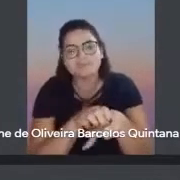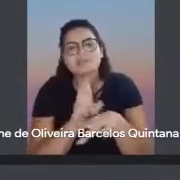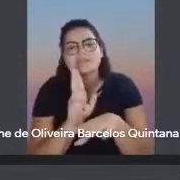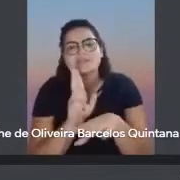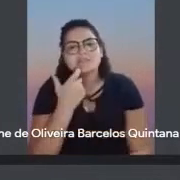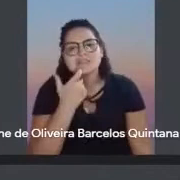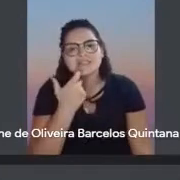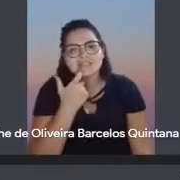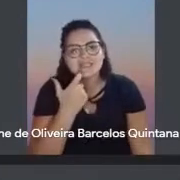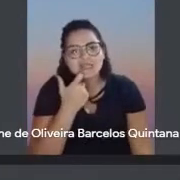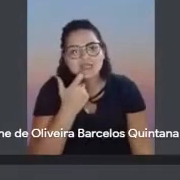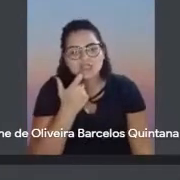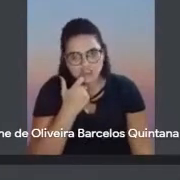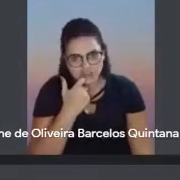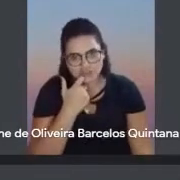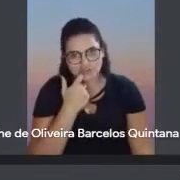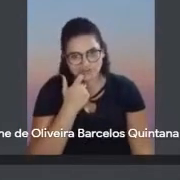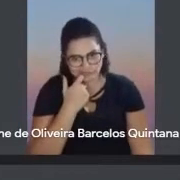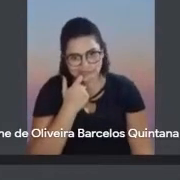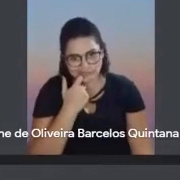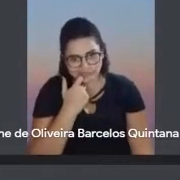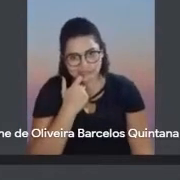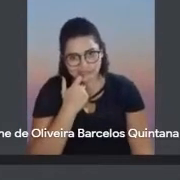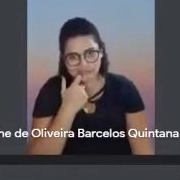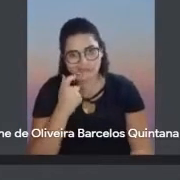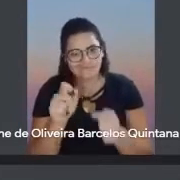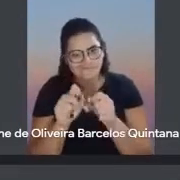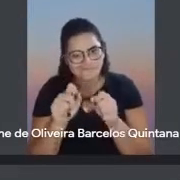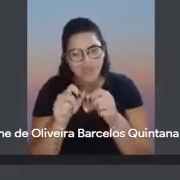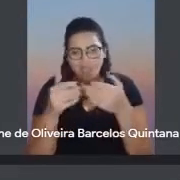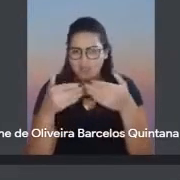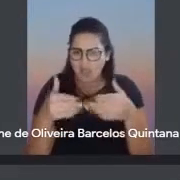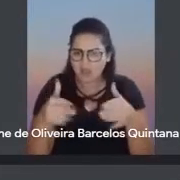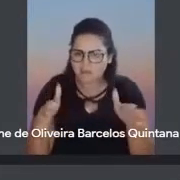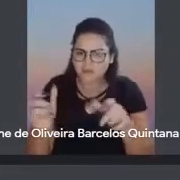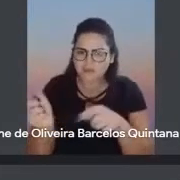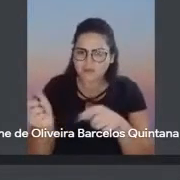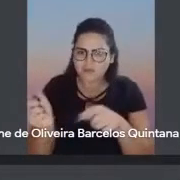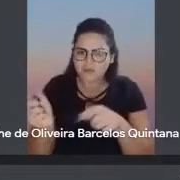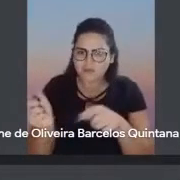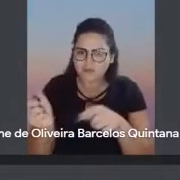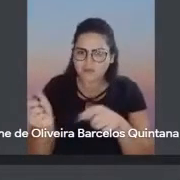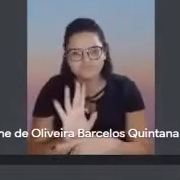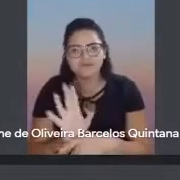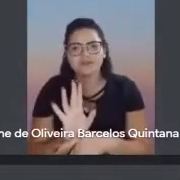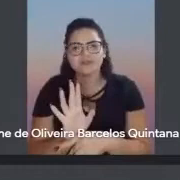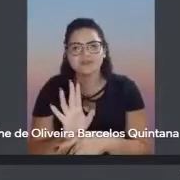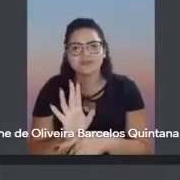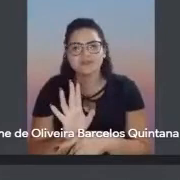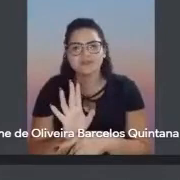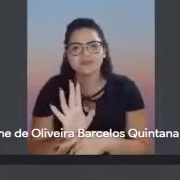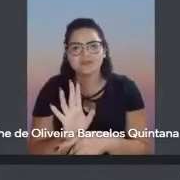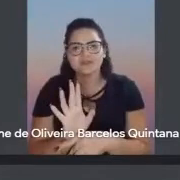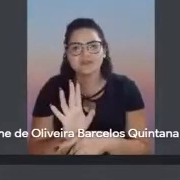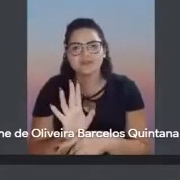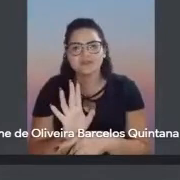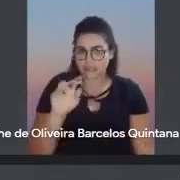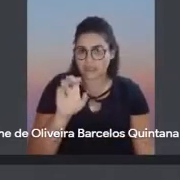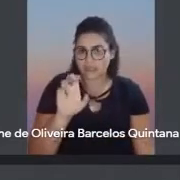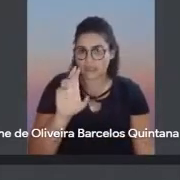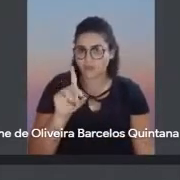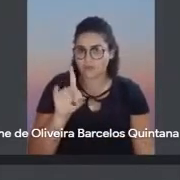Na sexta-feira, nós fazemos uma abertura onde passa o filme da vida e obra de Euclides da Cunha, do Newton.